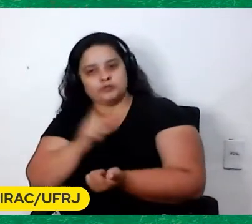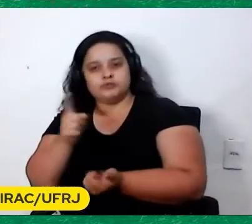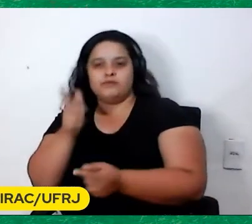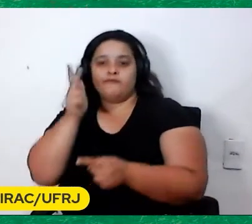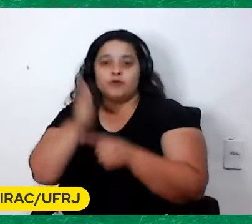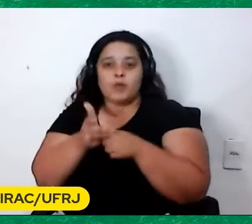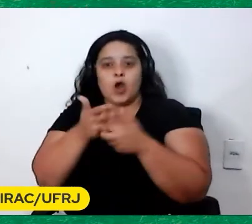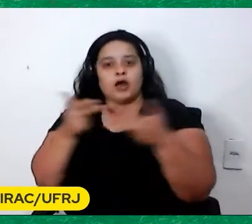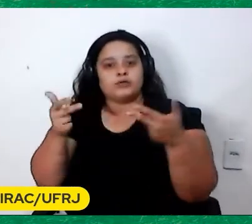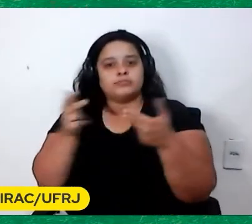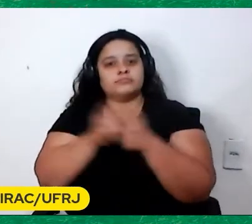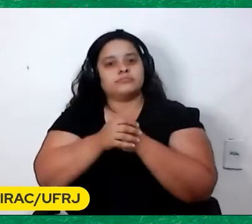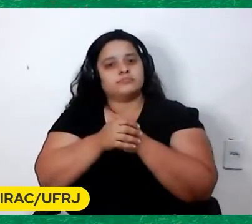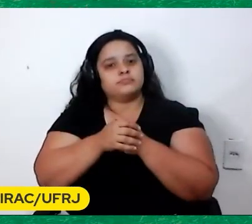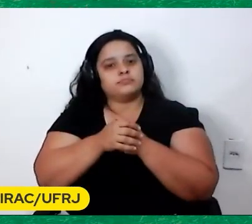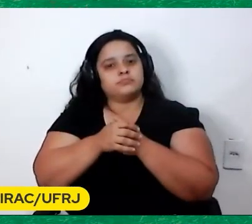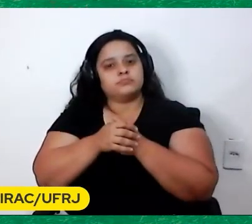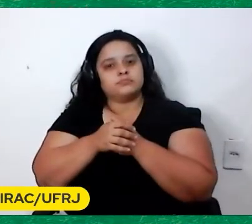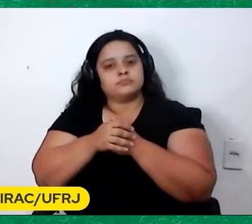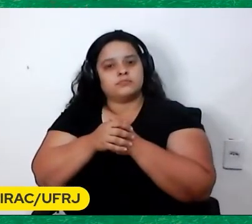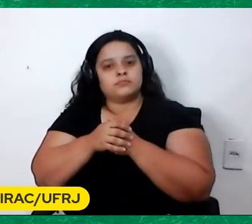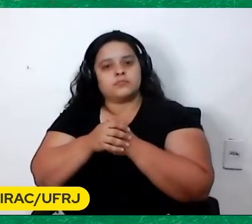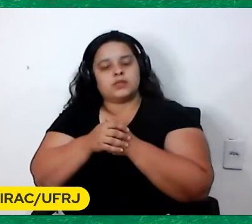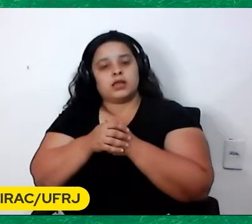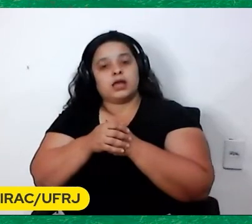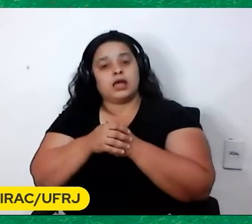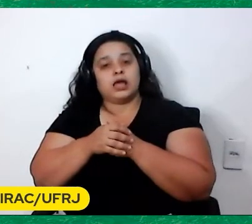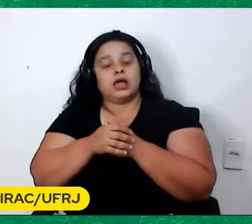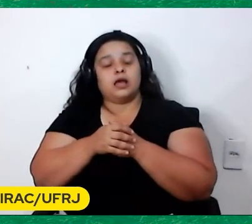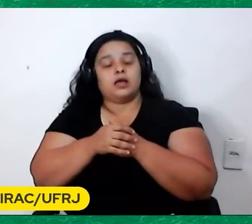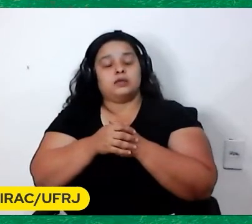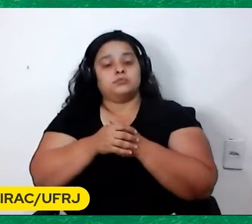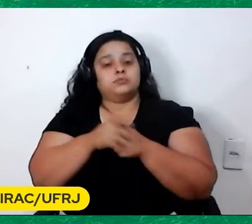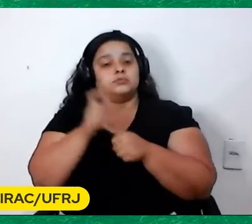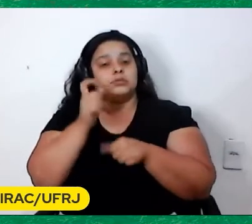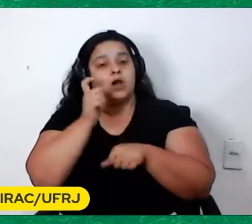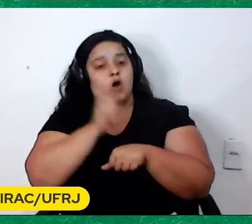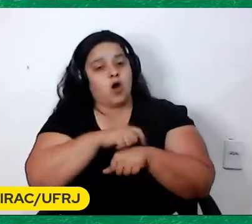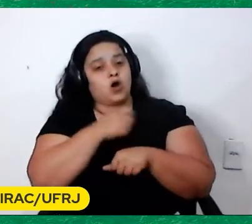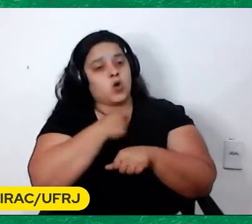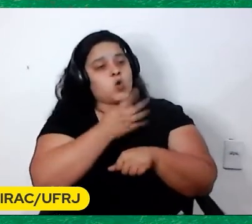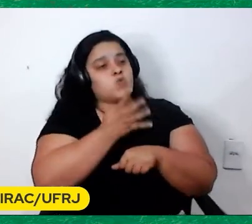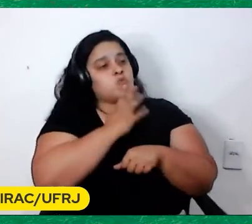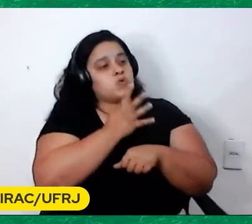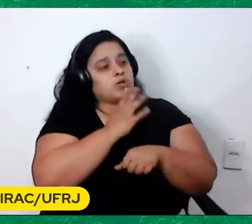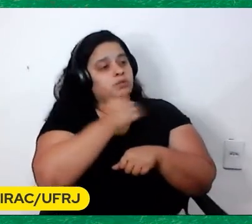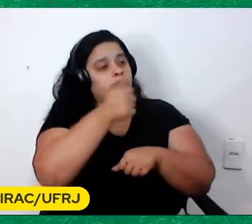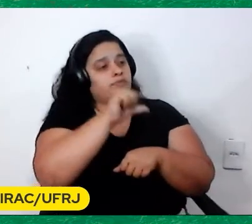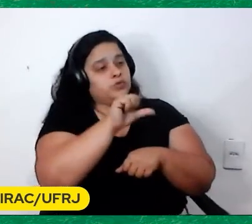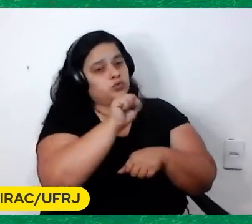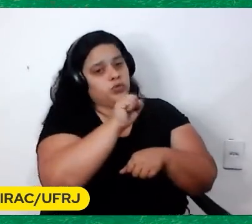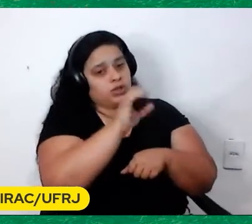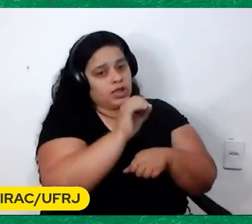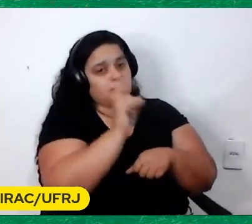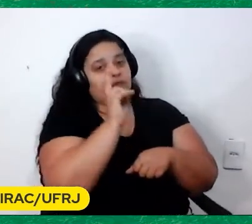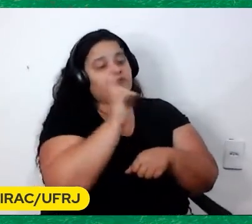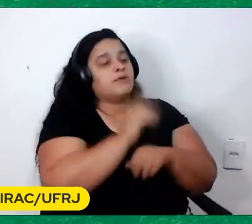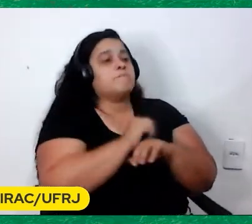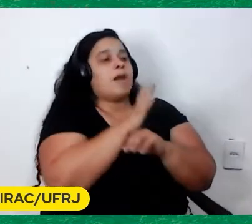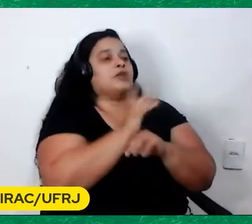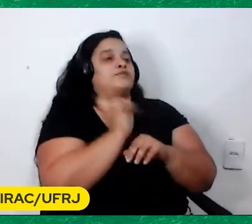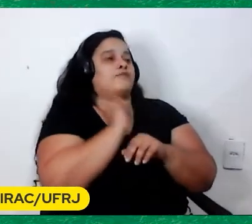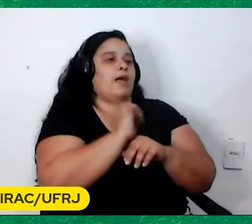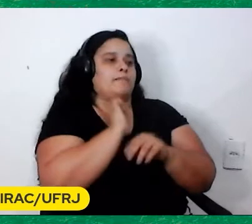Mas como eu só fui conhecer O Capô nos anos 80 Ele já era do Rio de Janeiro Eu só vi mais O lado Flamengo mesmo